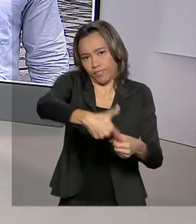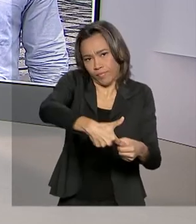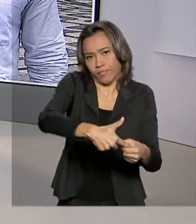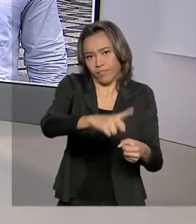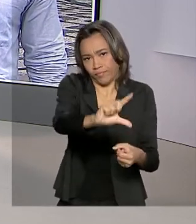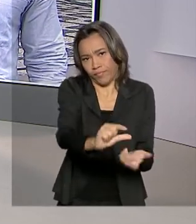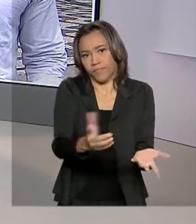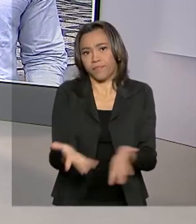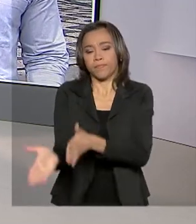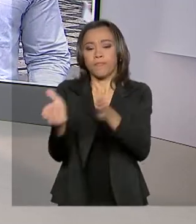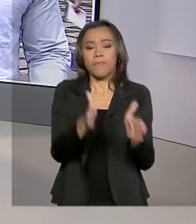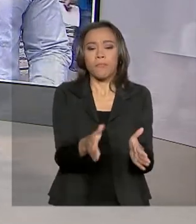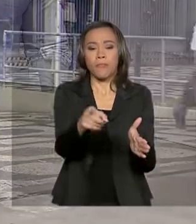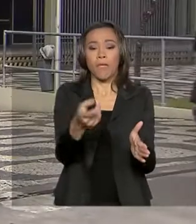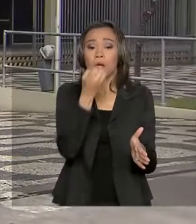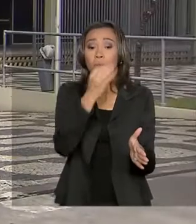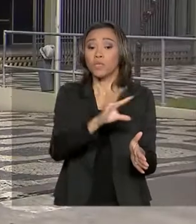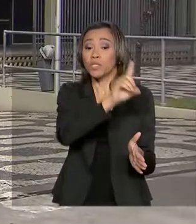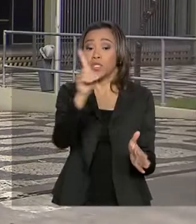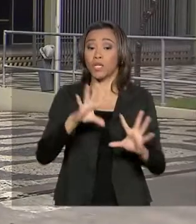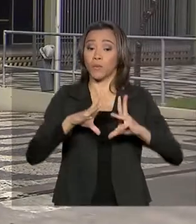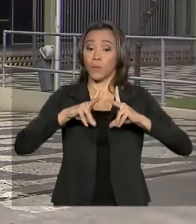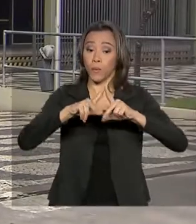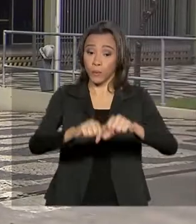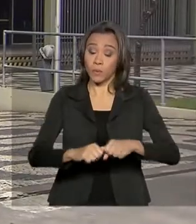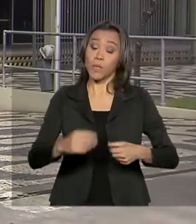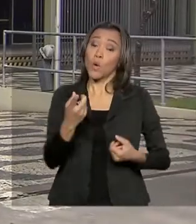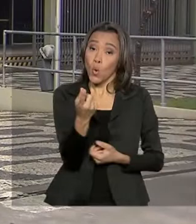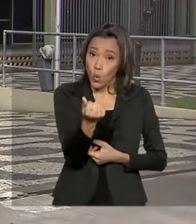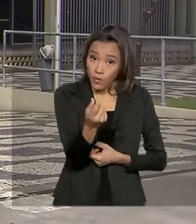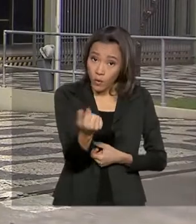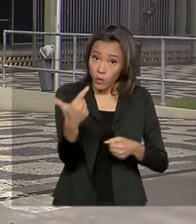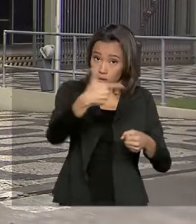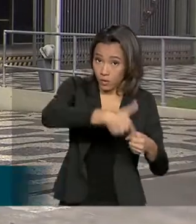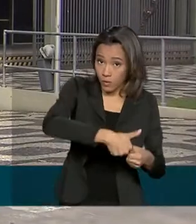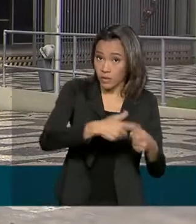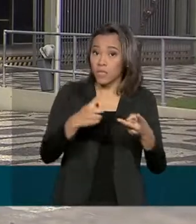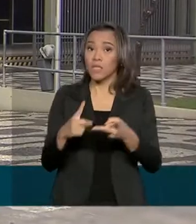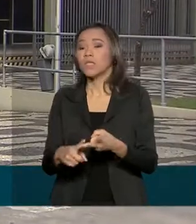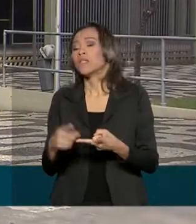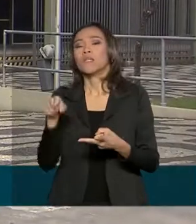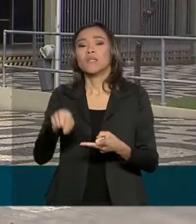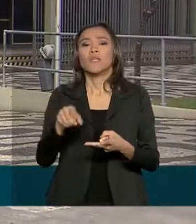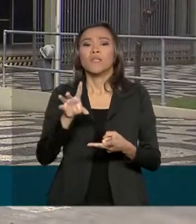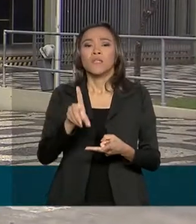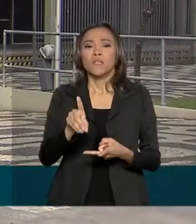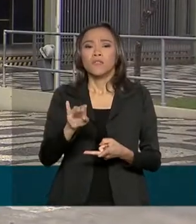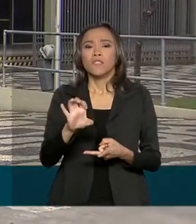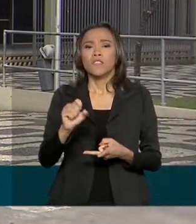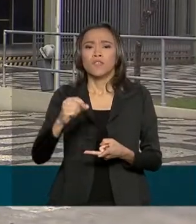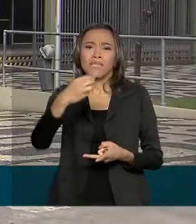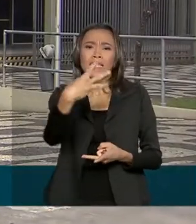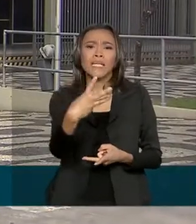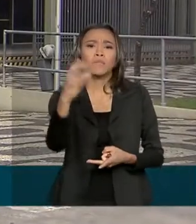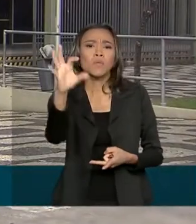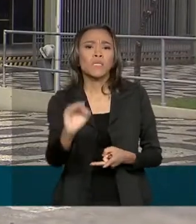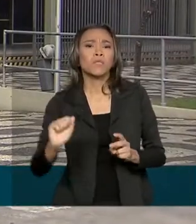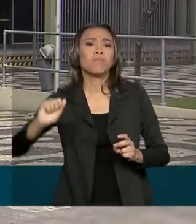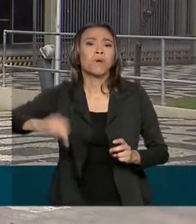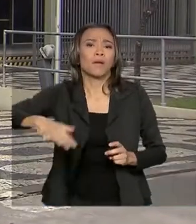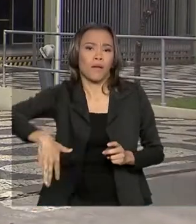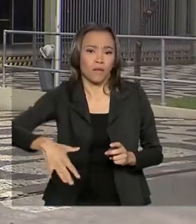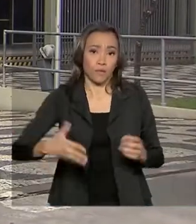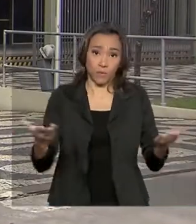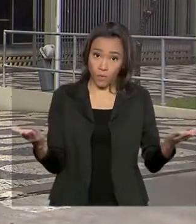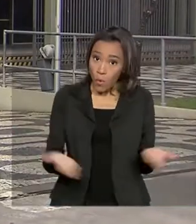Oi, Renata. Bom dia, bom dia a todos. O preço do diesel e da gasolina, como você disse, para as refinarias está 3% mais barato, já a partir de